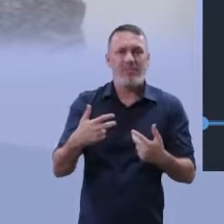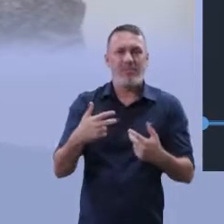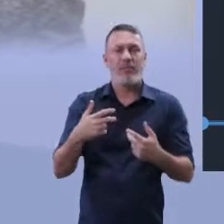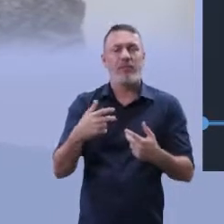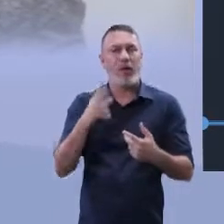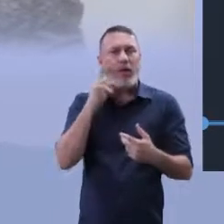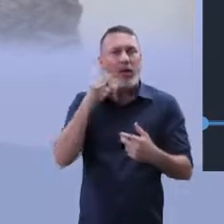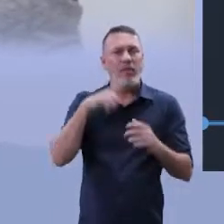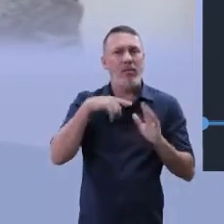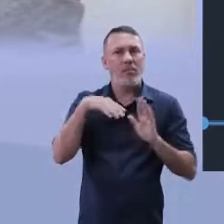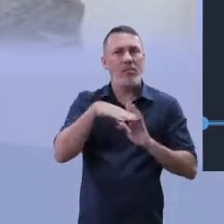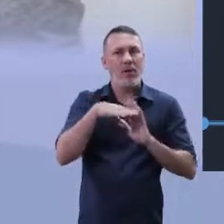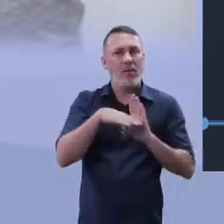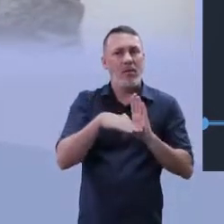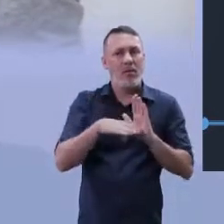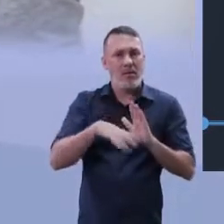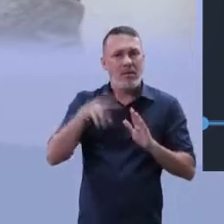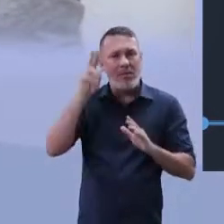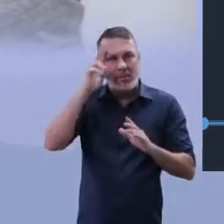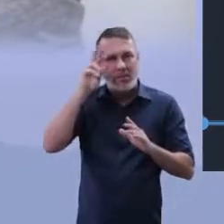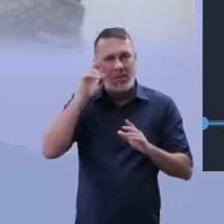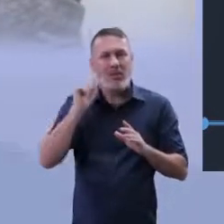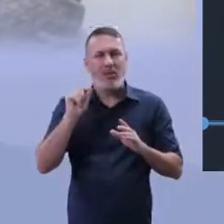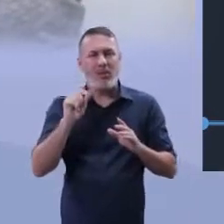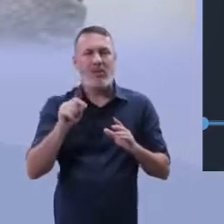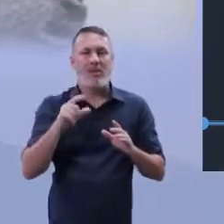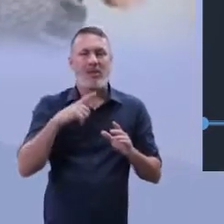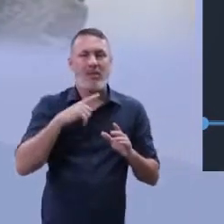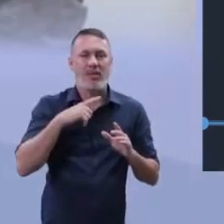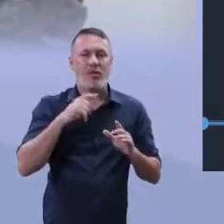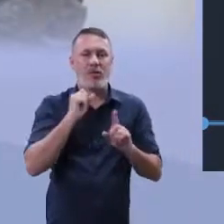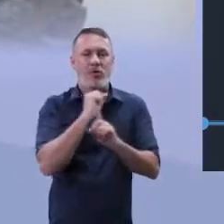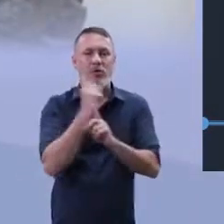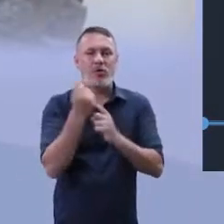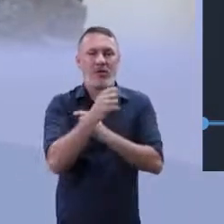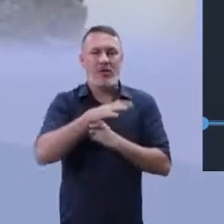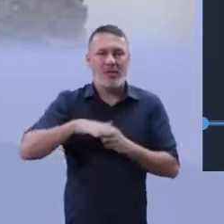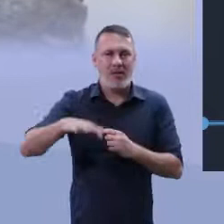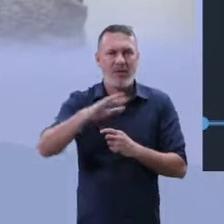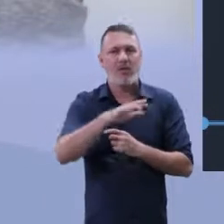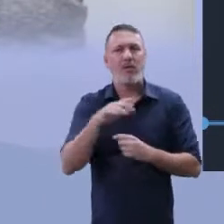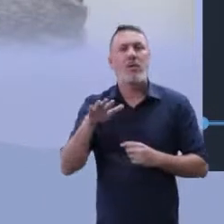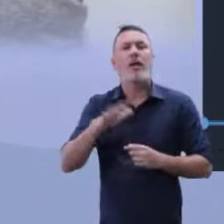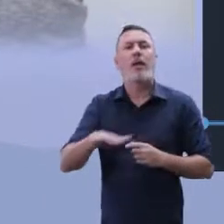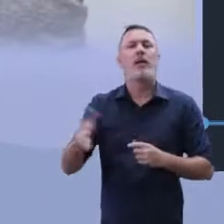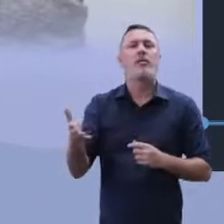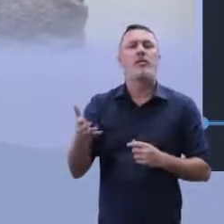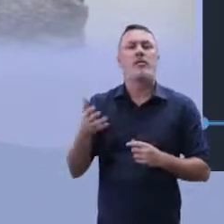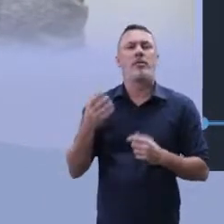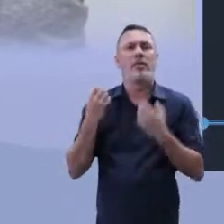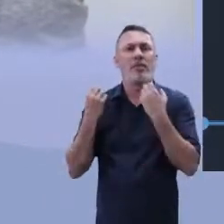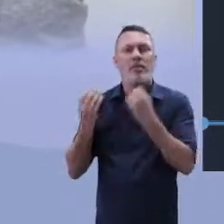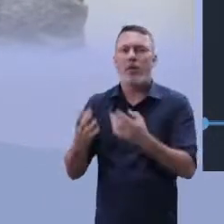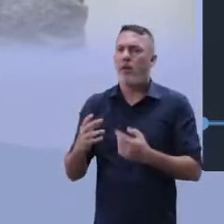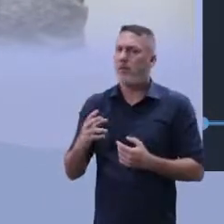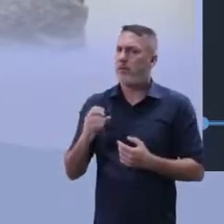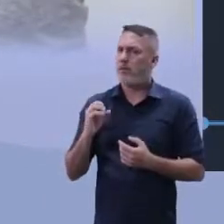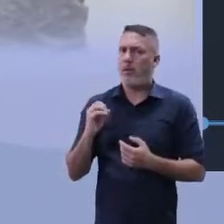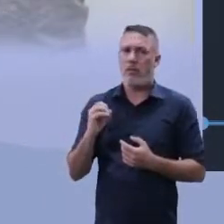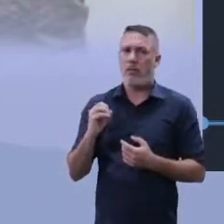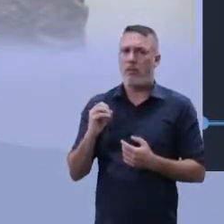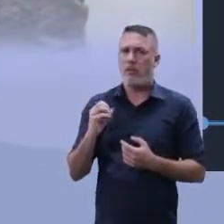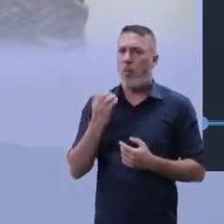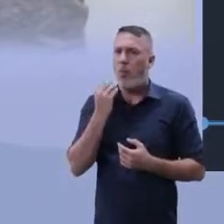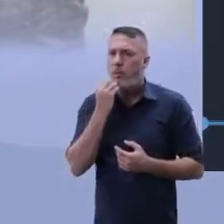todas as... Se nós formos seguir aquela ideia do determinismo, né? Do determinismo social, ele não teria condição alguma. Porque